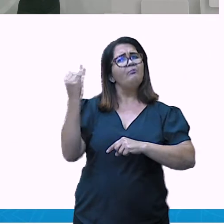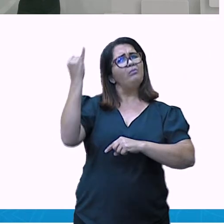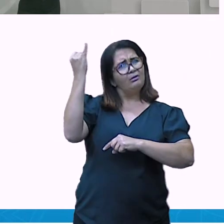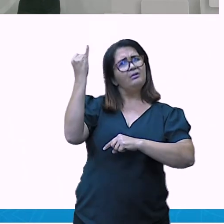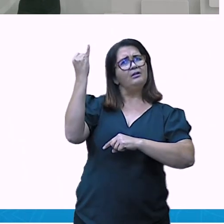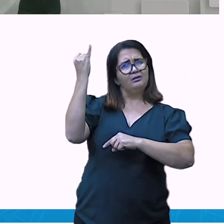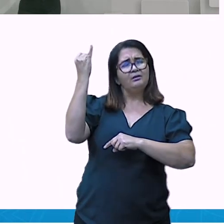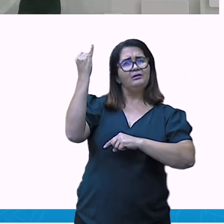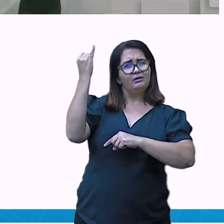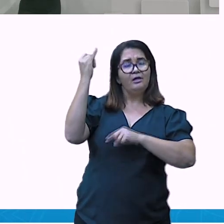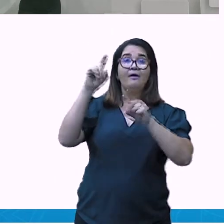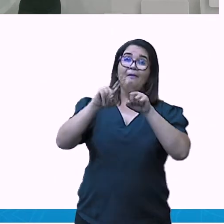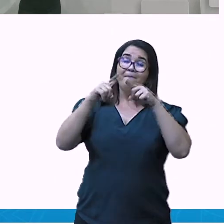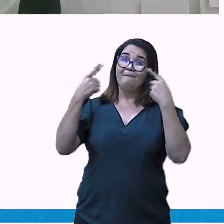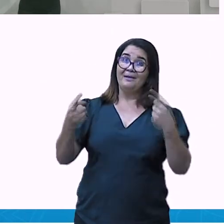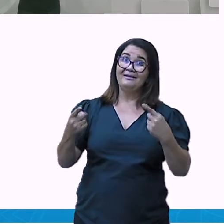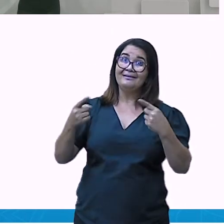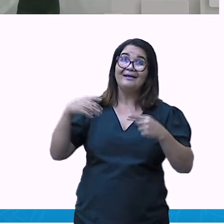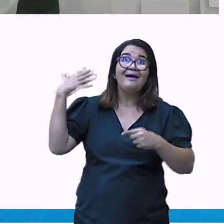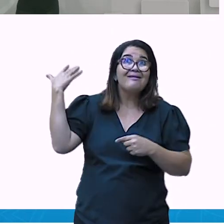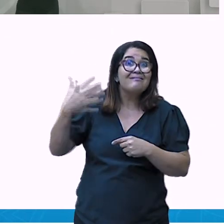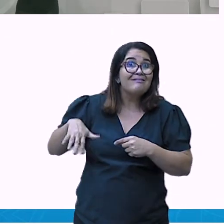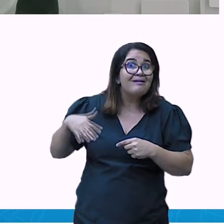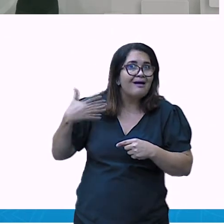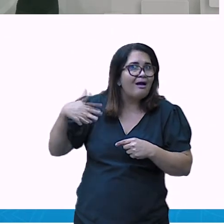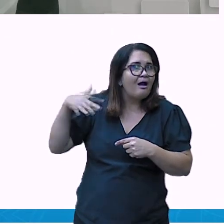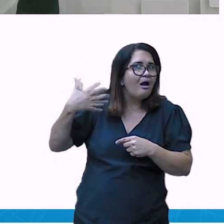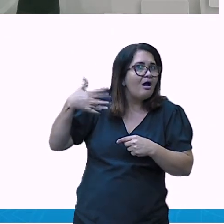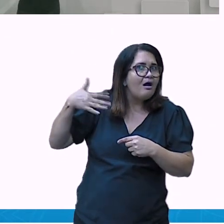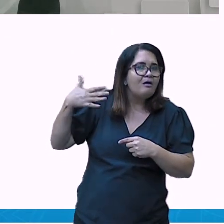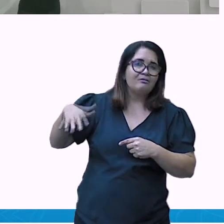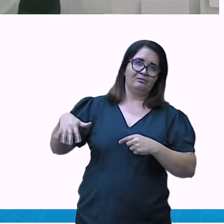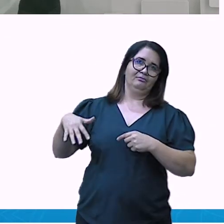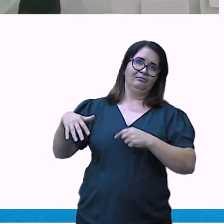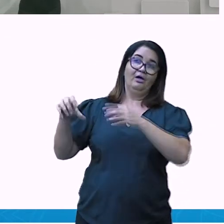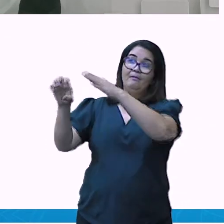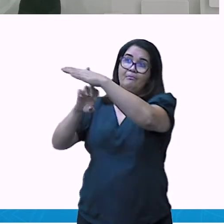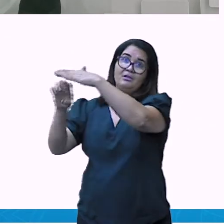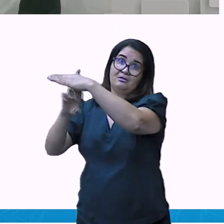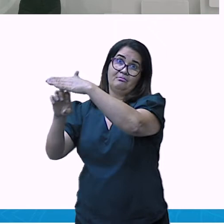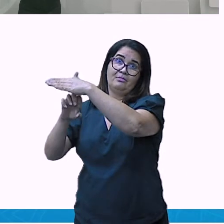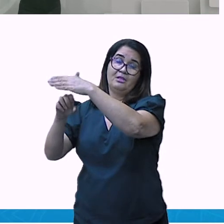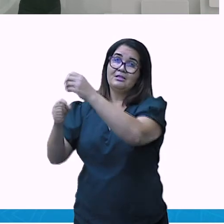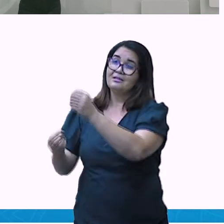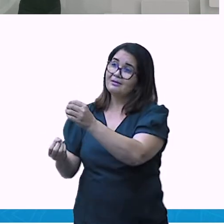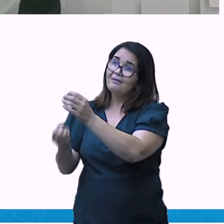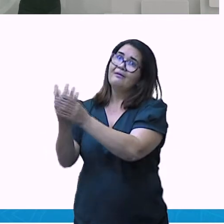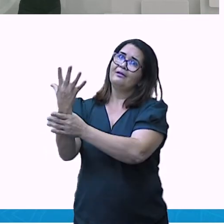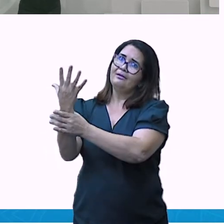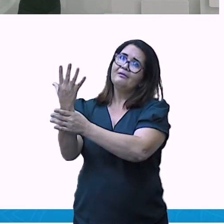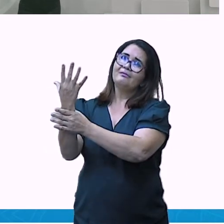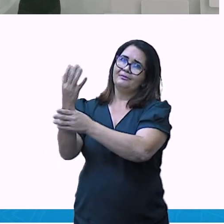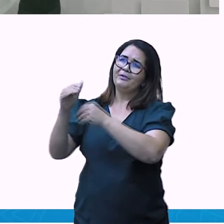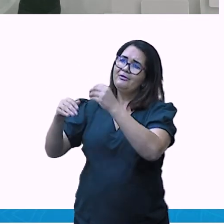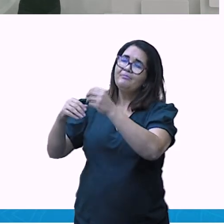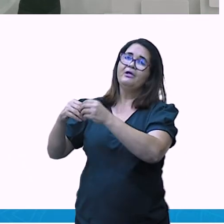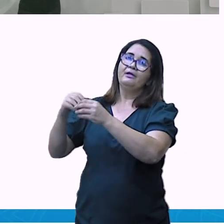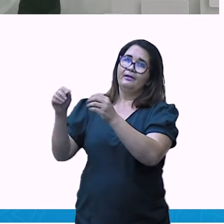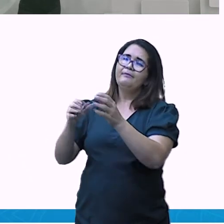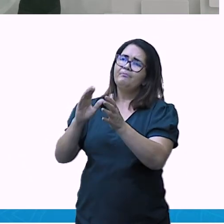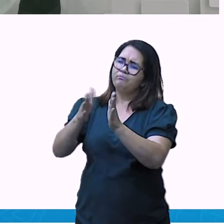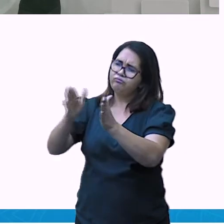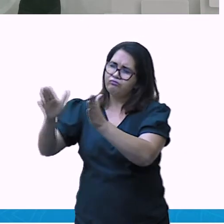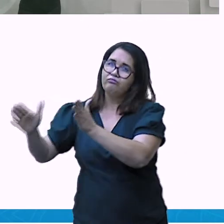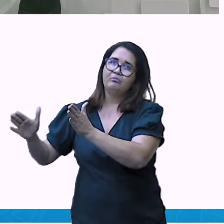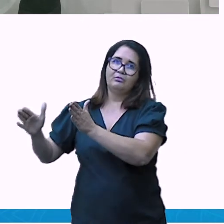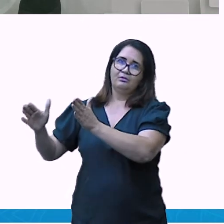serem feitos. Então, eles ainda não estão acessíveis. Mas eu acredito que isso vai acontecer em um futuro nem